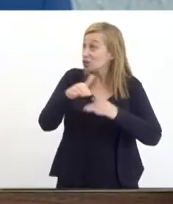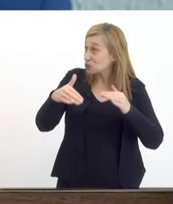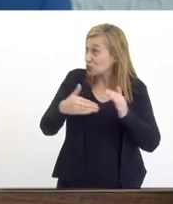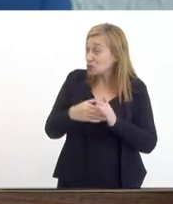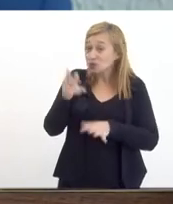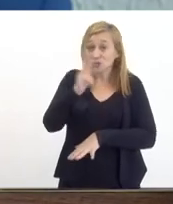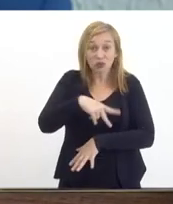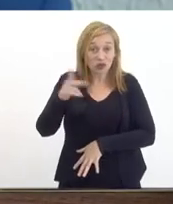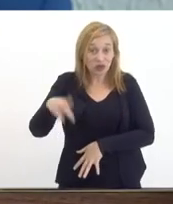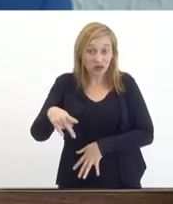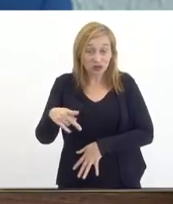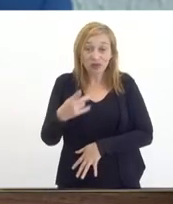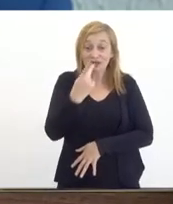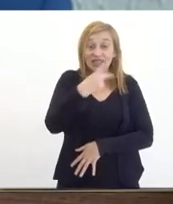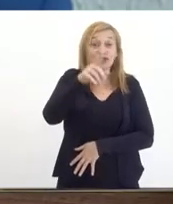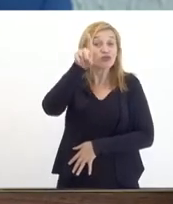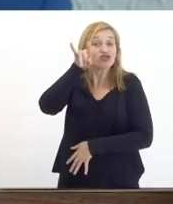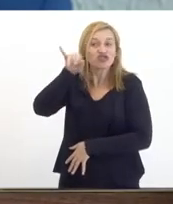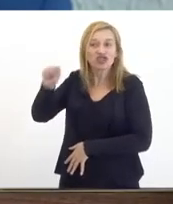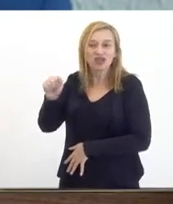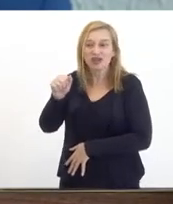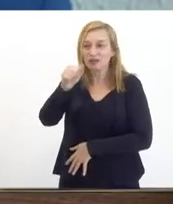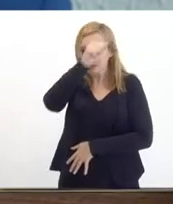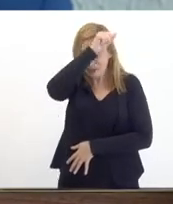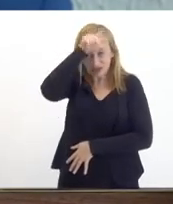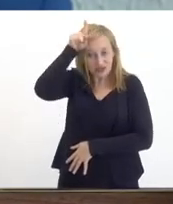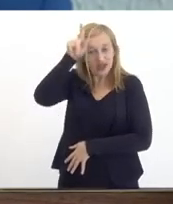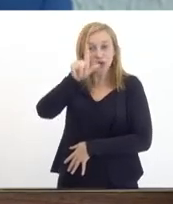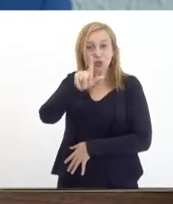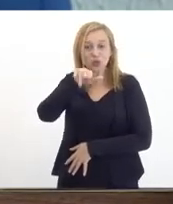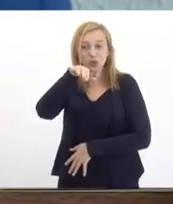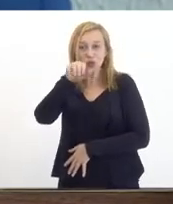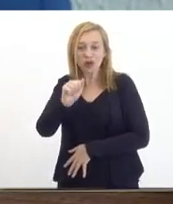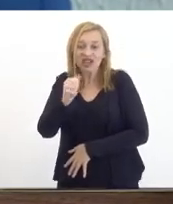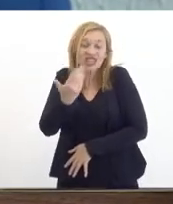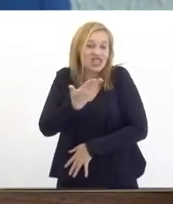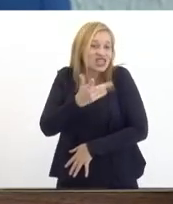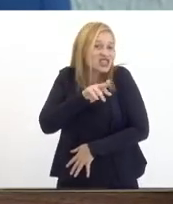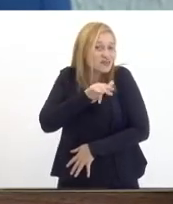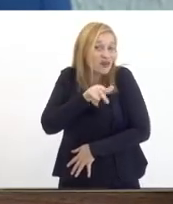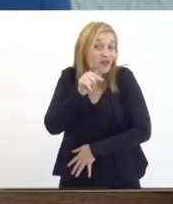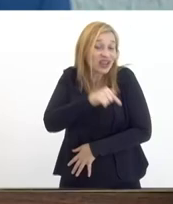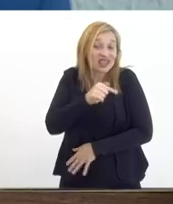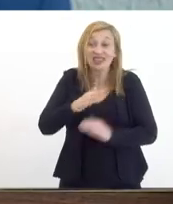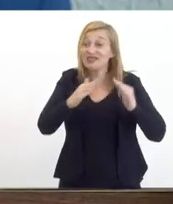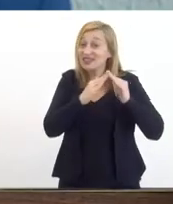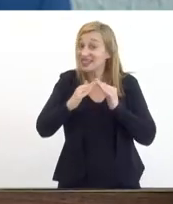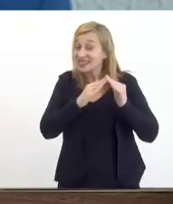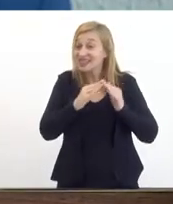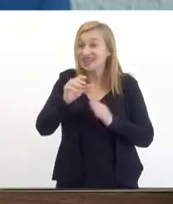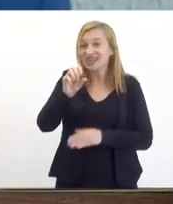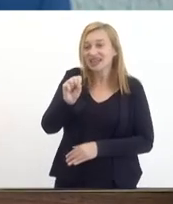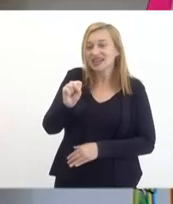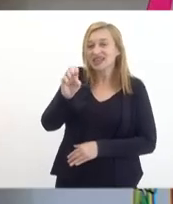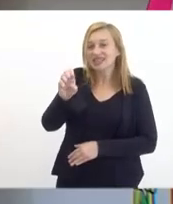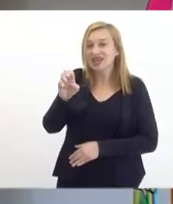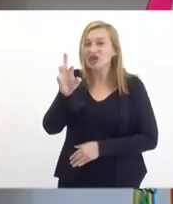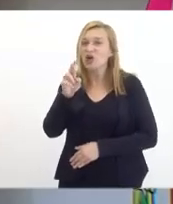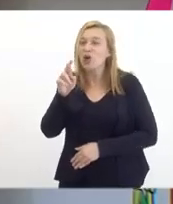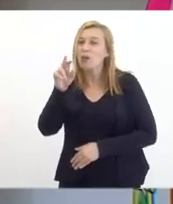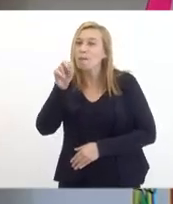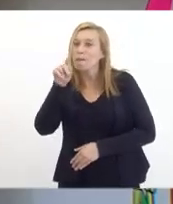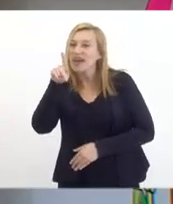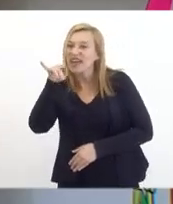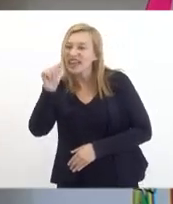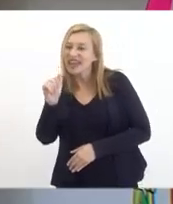os professores pelo seu dia prefeito Lucas meu irmão aqui vizinho da cidade seropédica que vem